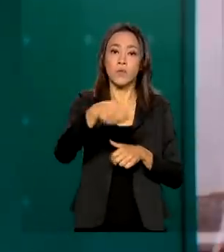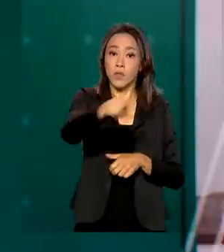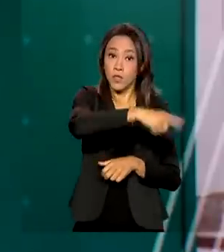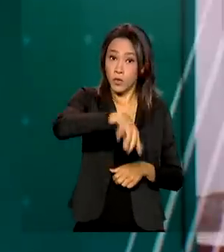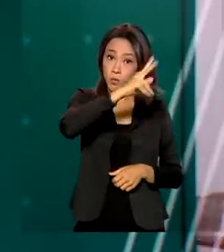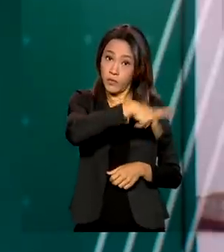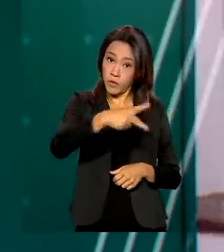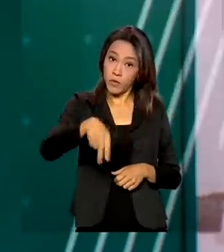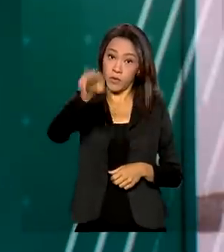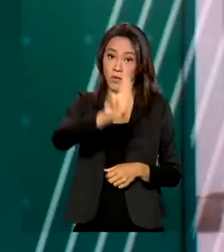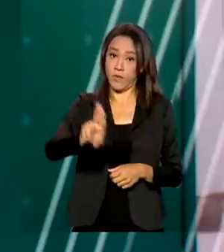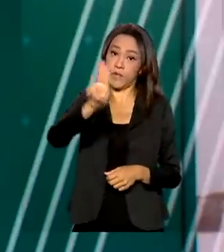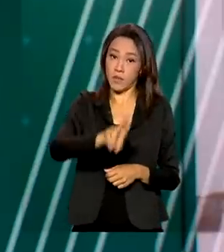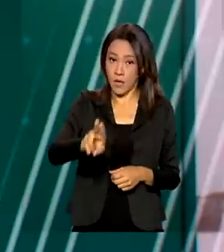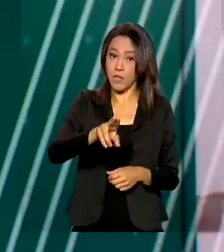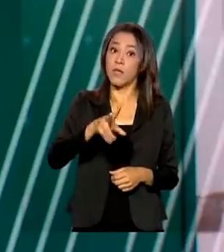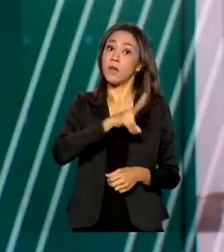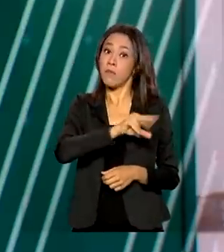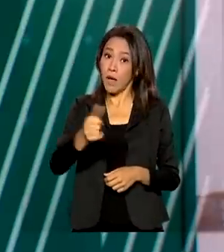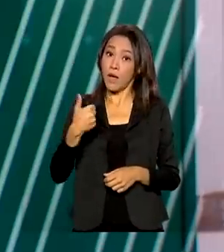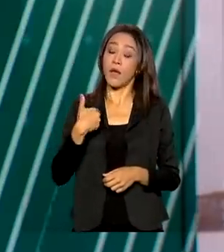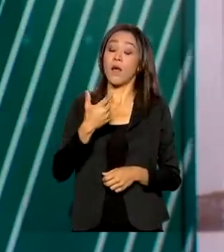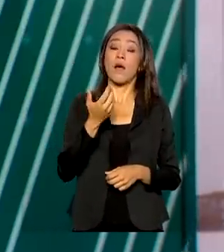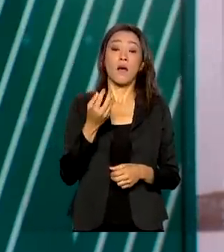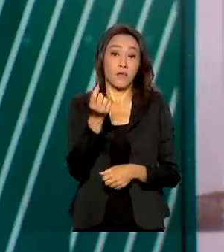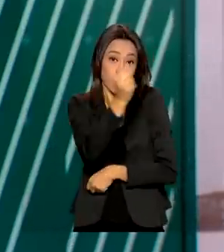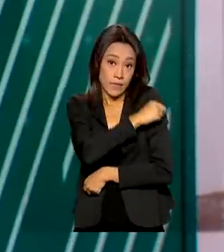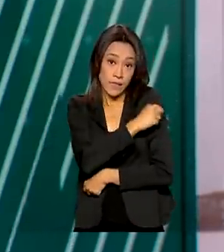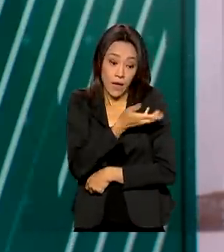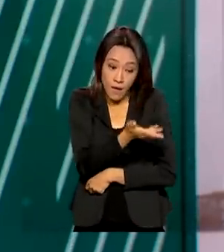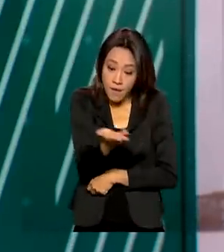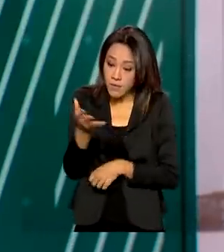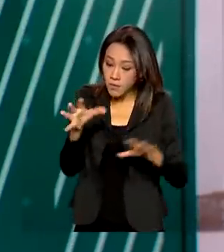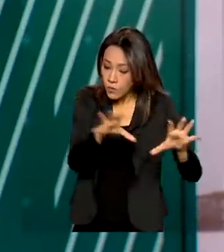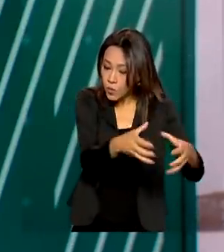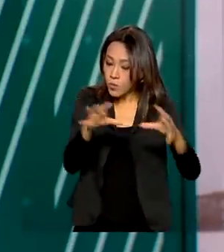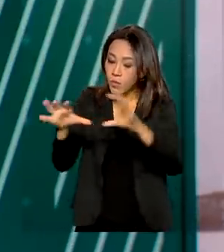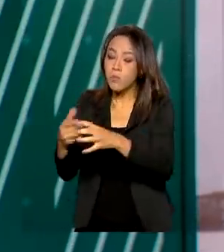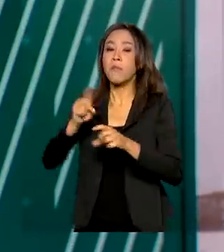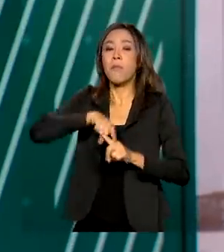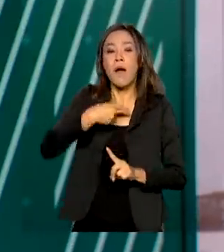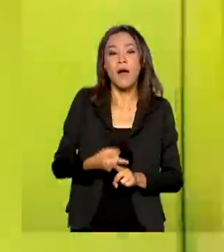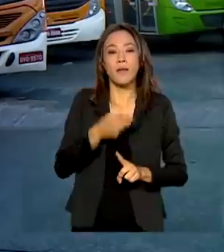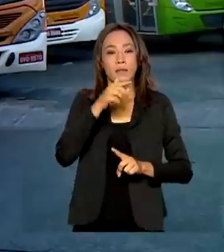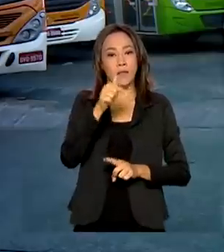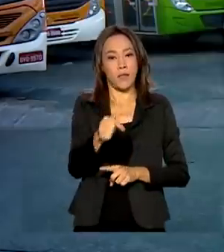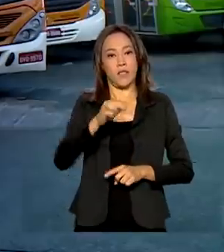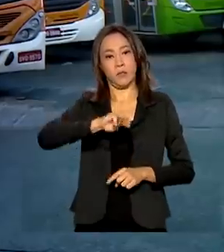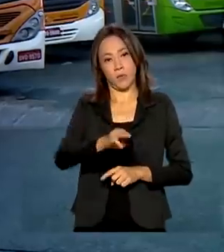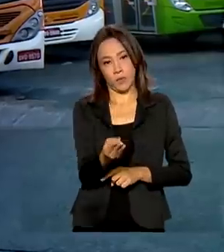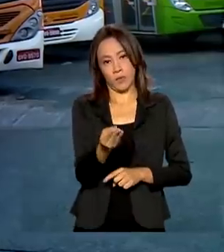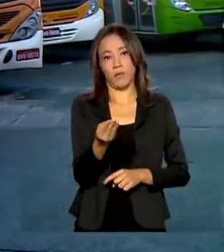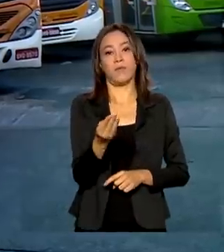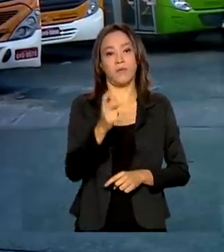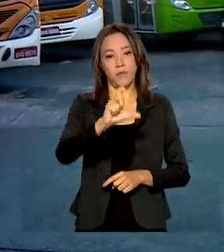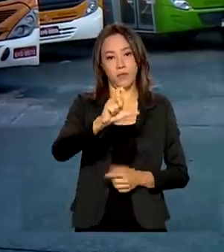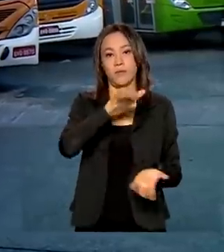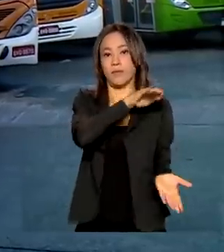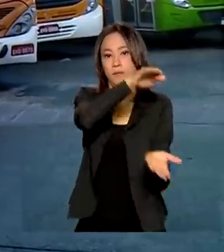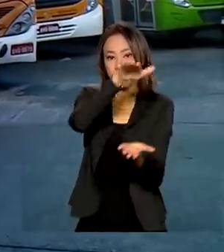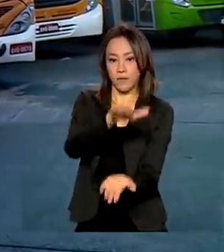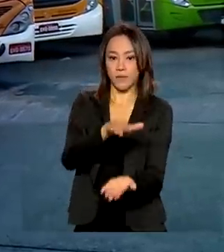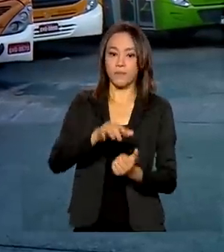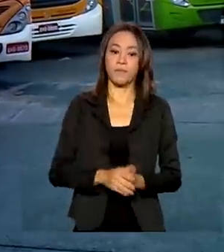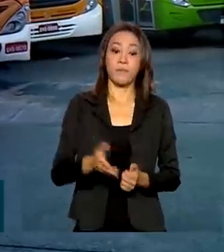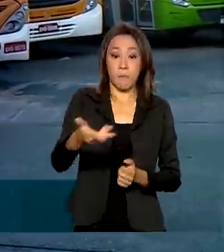de ensino superior. E para atendê-los, o Ministério da Saúde disponibiliza mais 7 milhões de doses. Trabalhadores